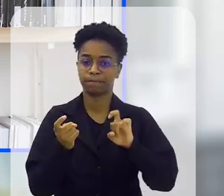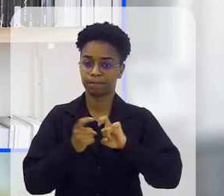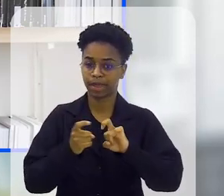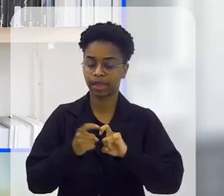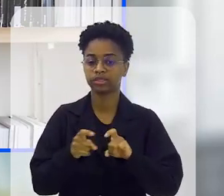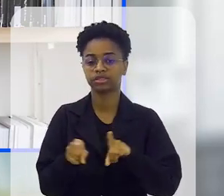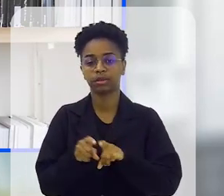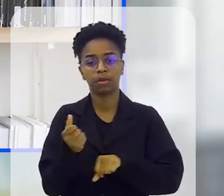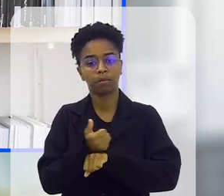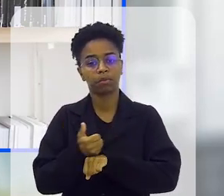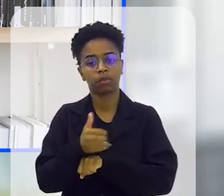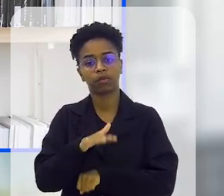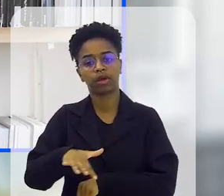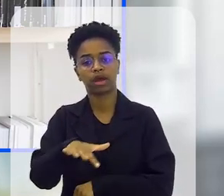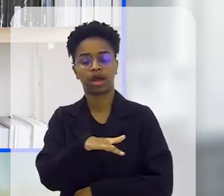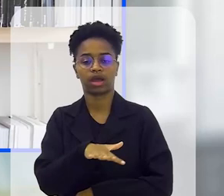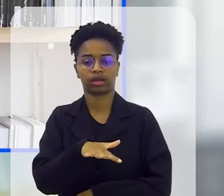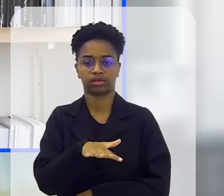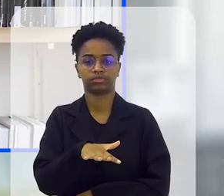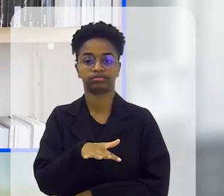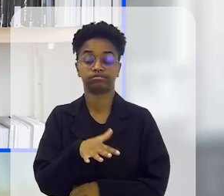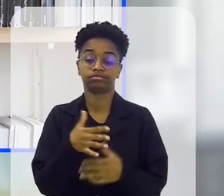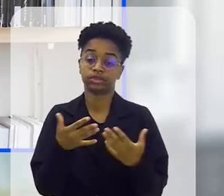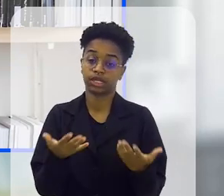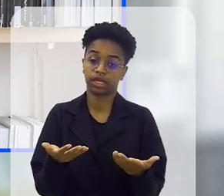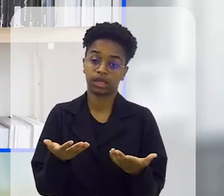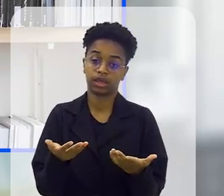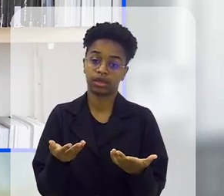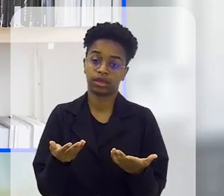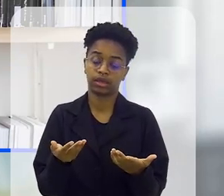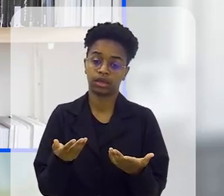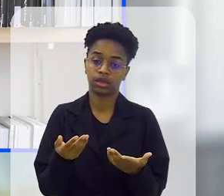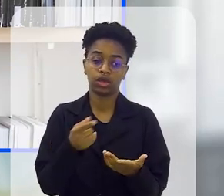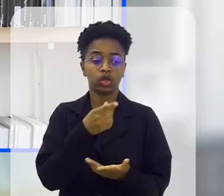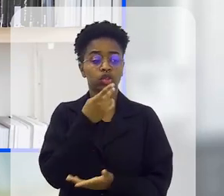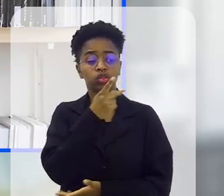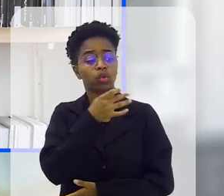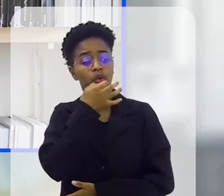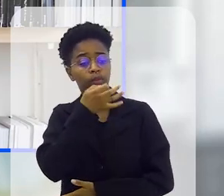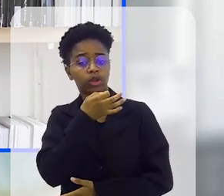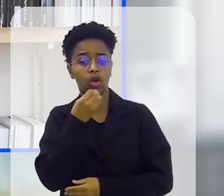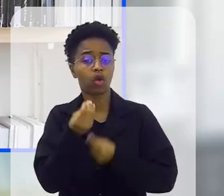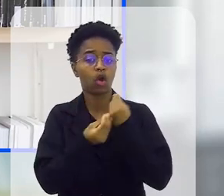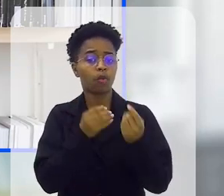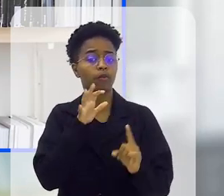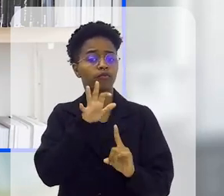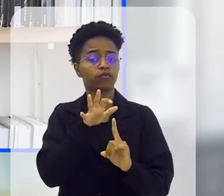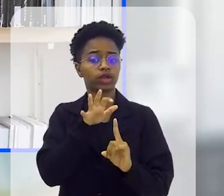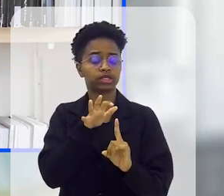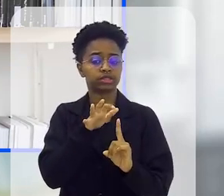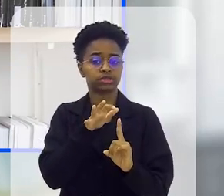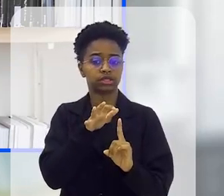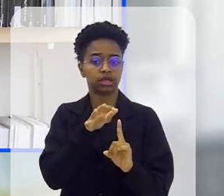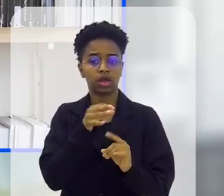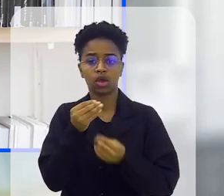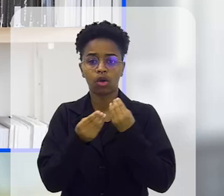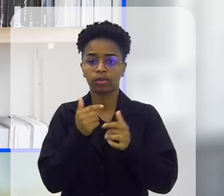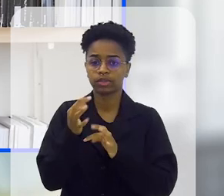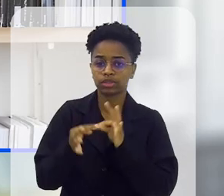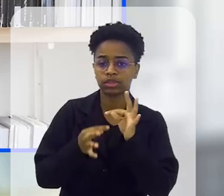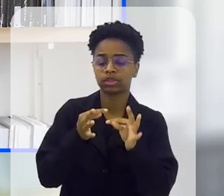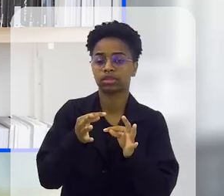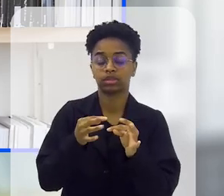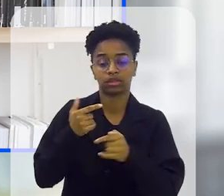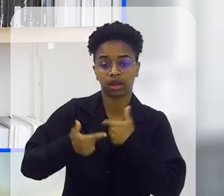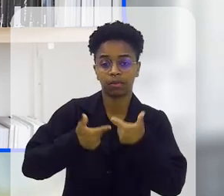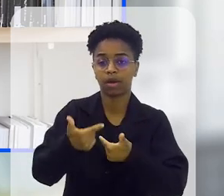médico, enfim, como profissional especialista da área, o que você acha que influencia mais quando esse